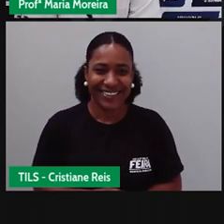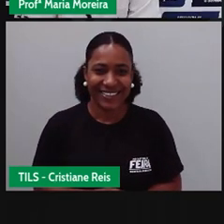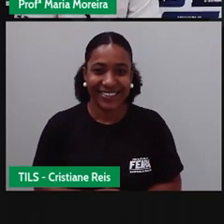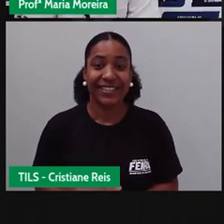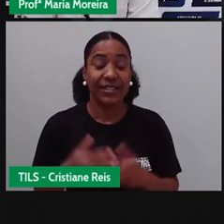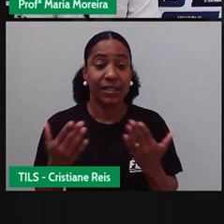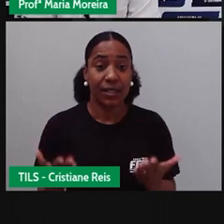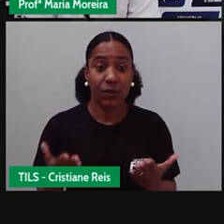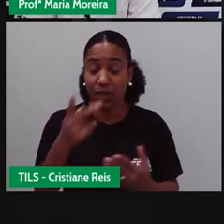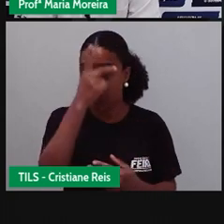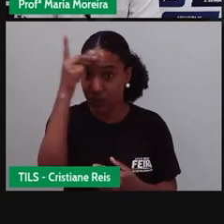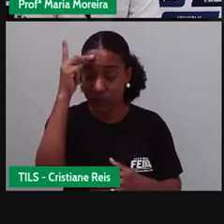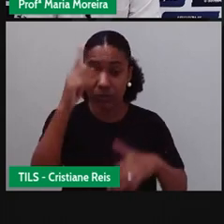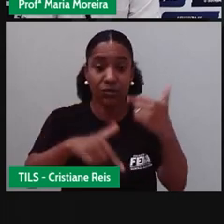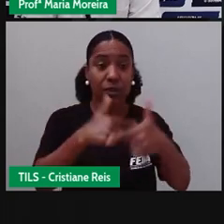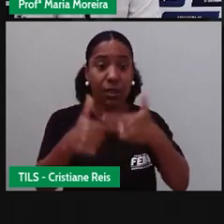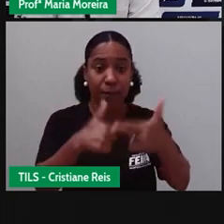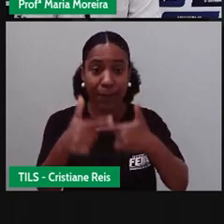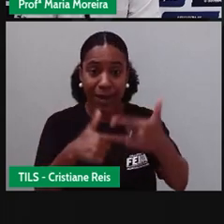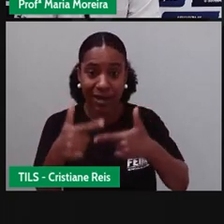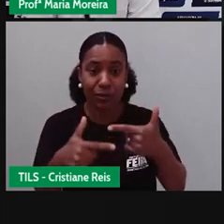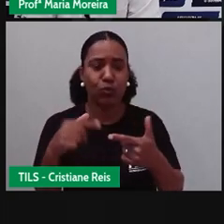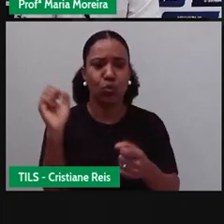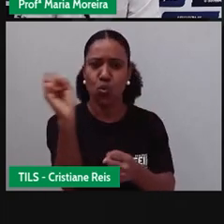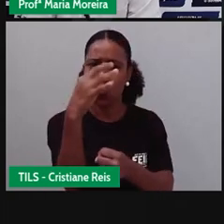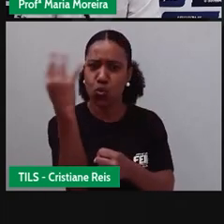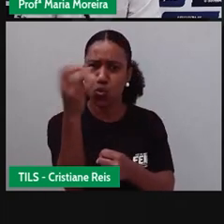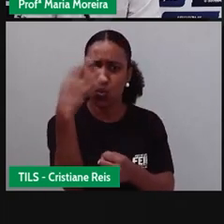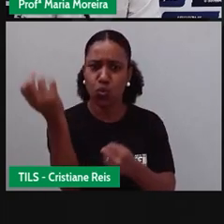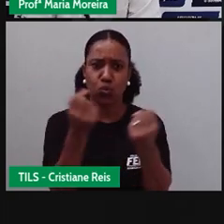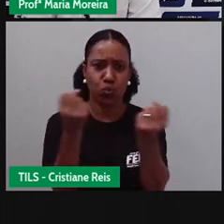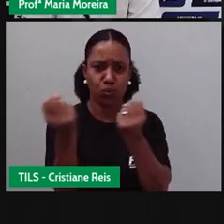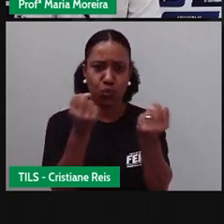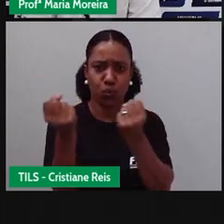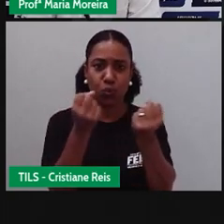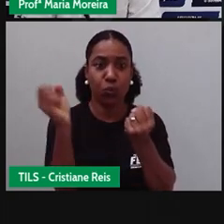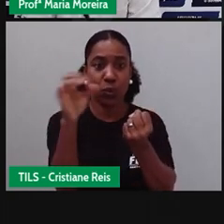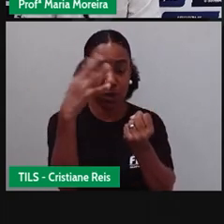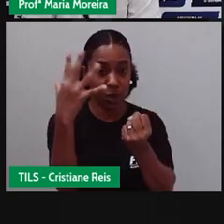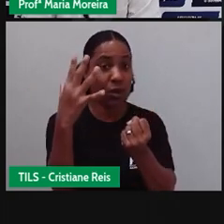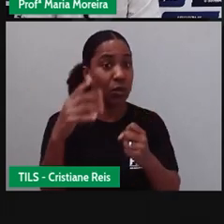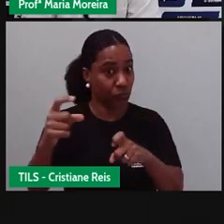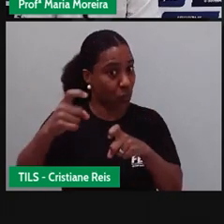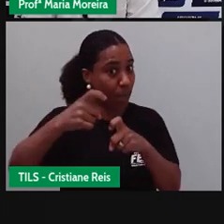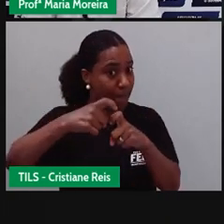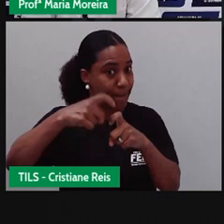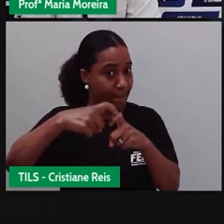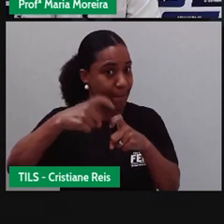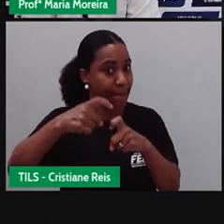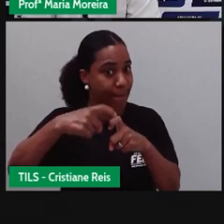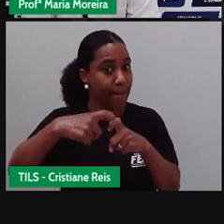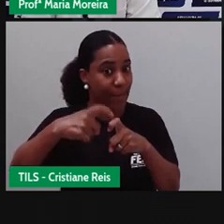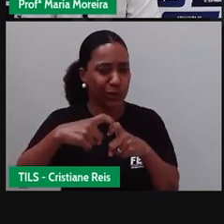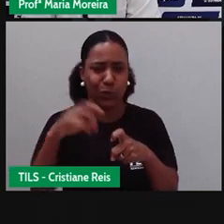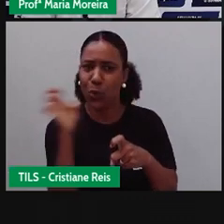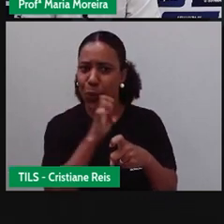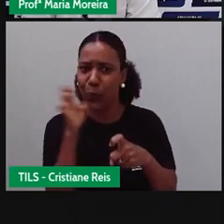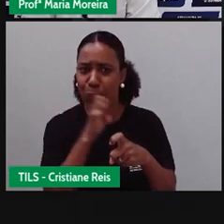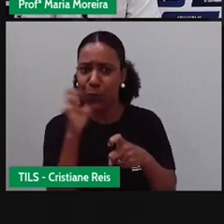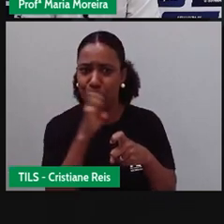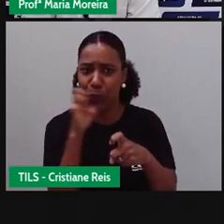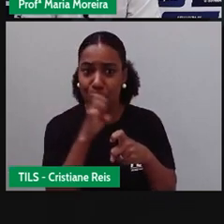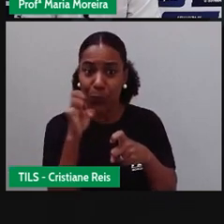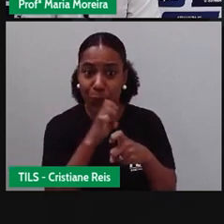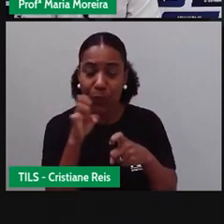Bom, as pessoas que trabalham nas ambulâncias, né? Chamadas de paramédicos, são especialmente treinadas